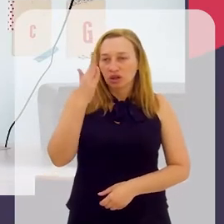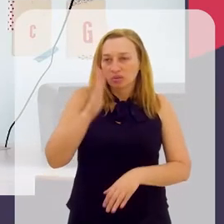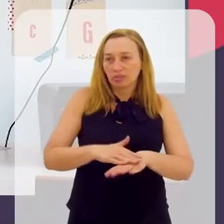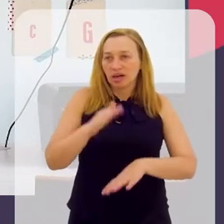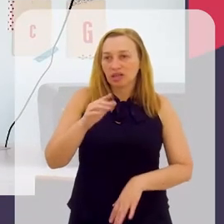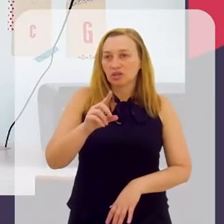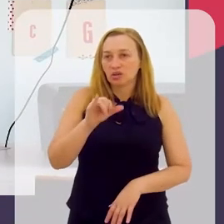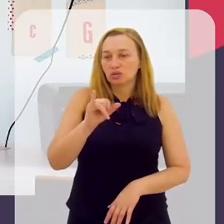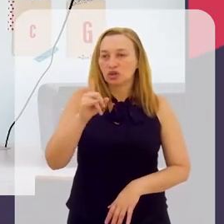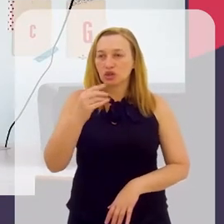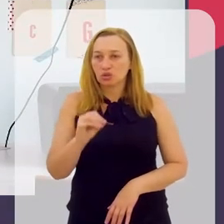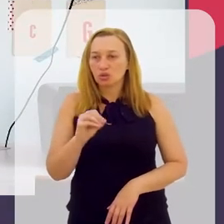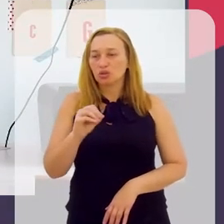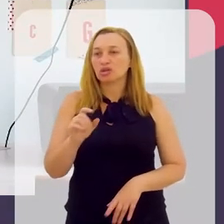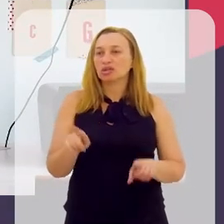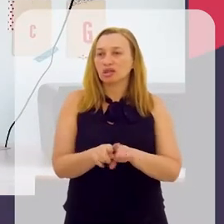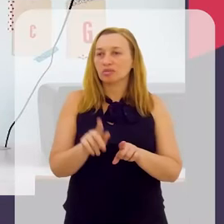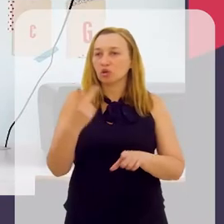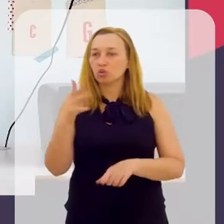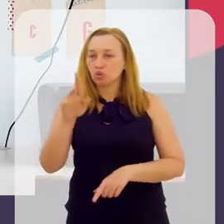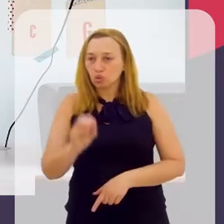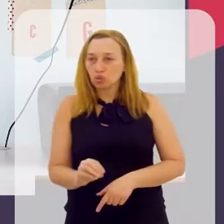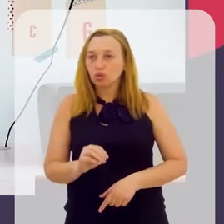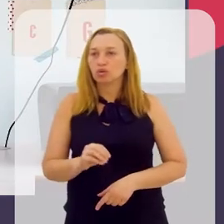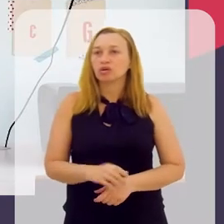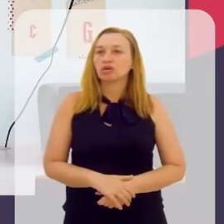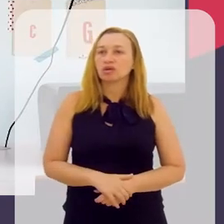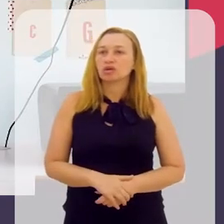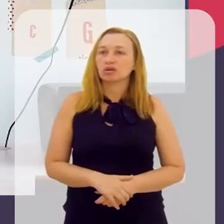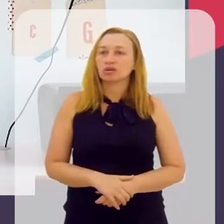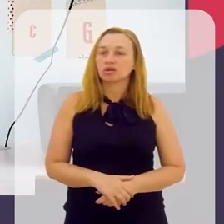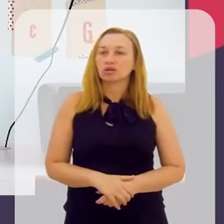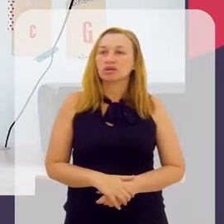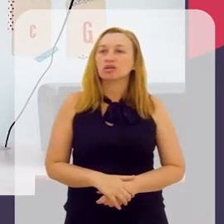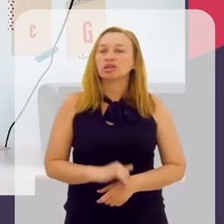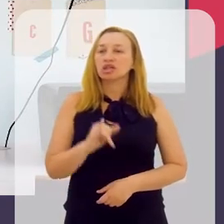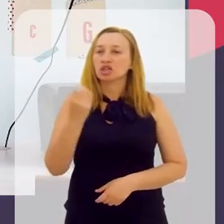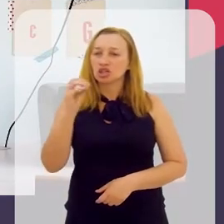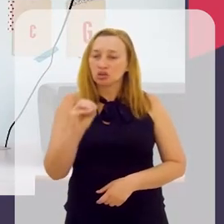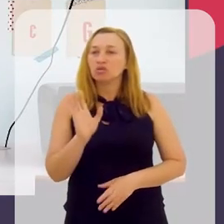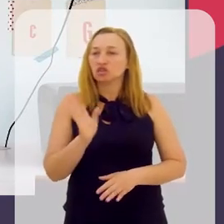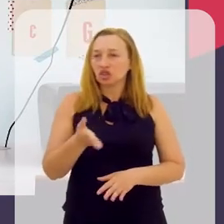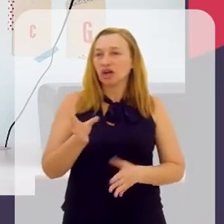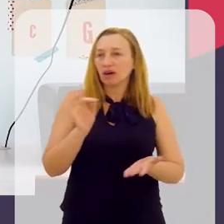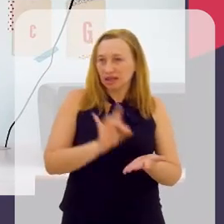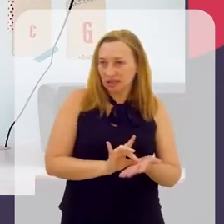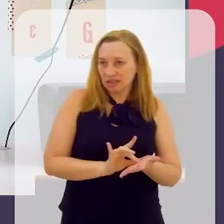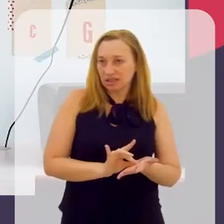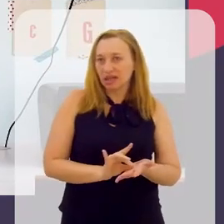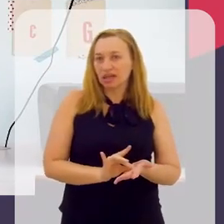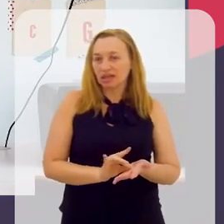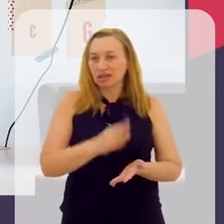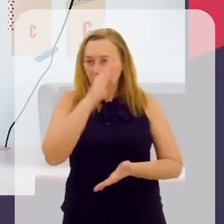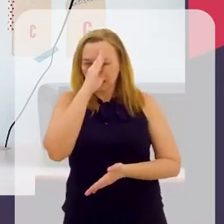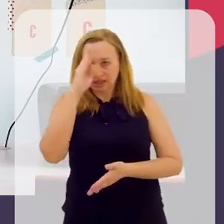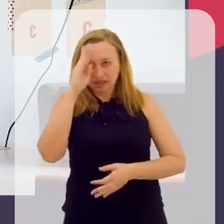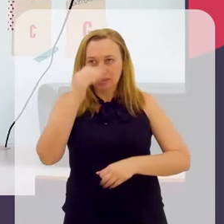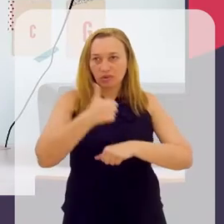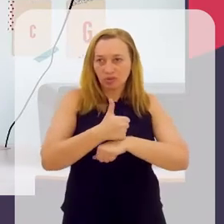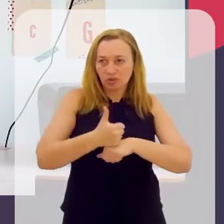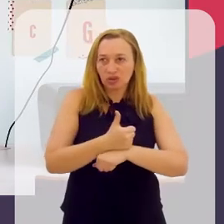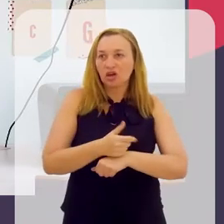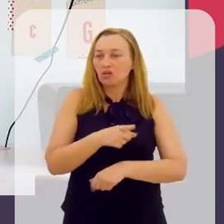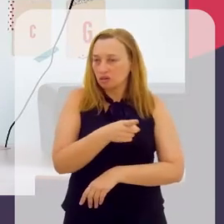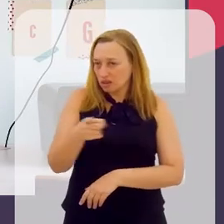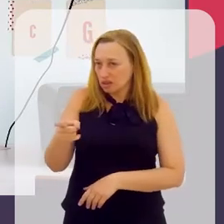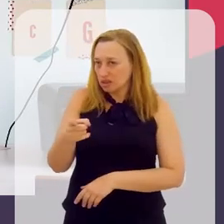mais do Igor e do Hugo, se no caso do Igor, já é uma realidade, sobre carreira acadêmica. Se